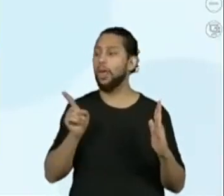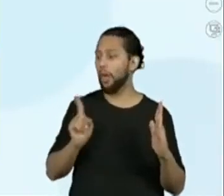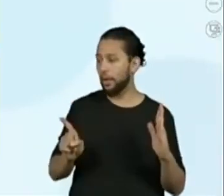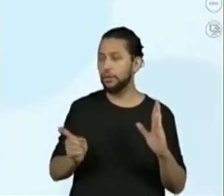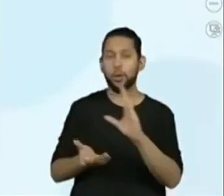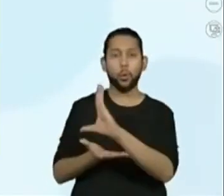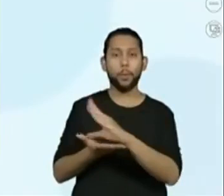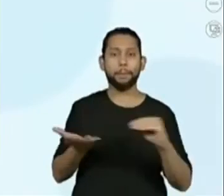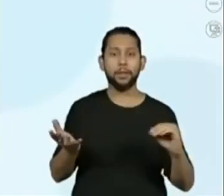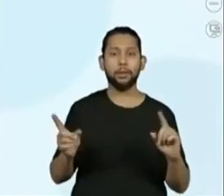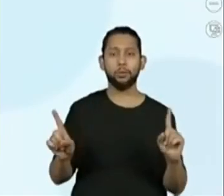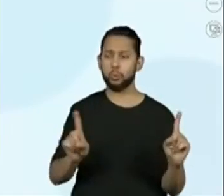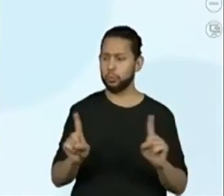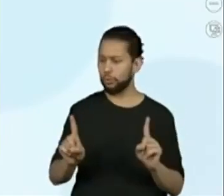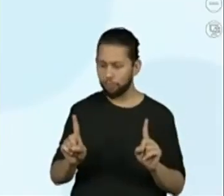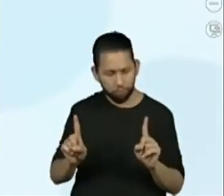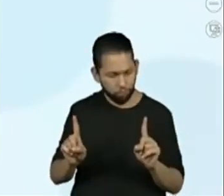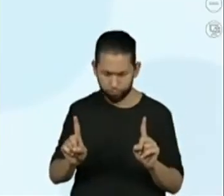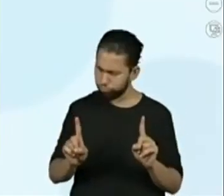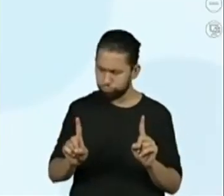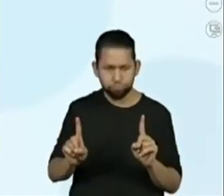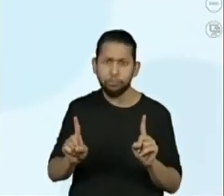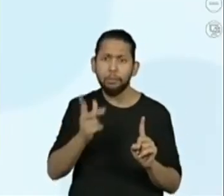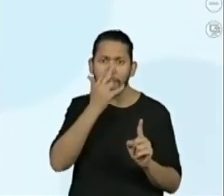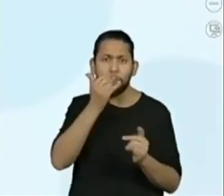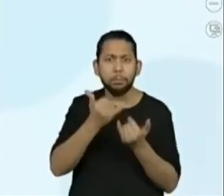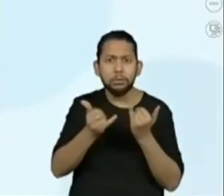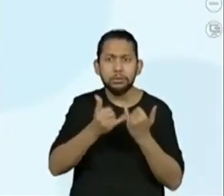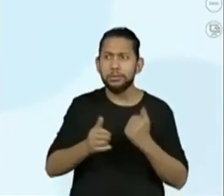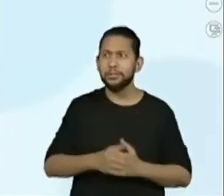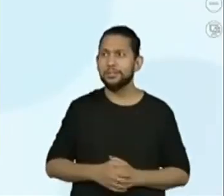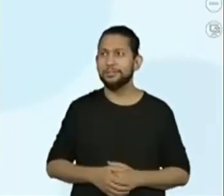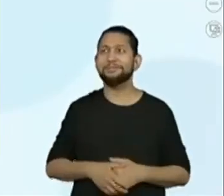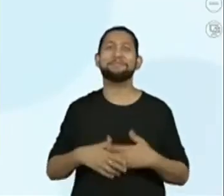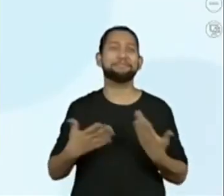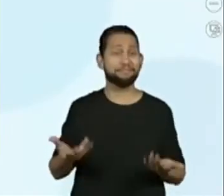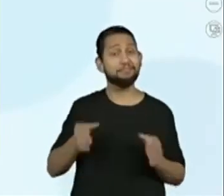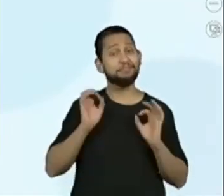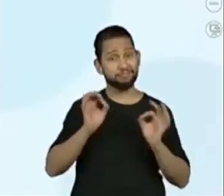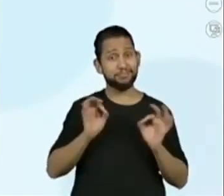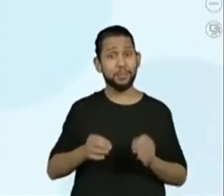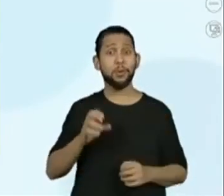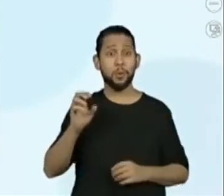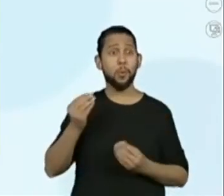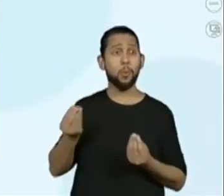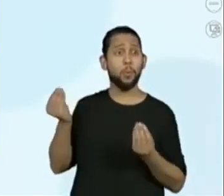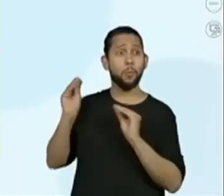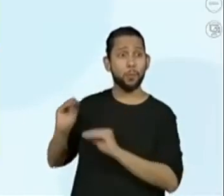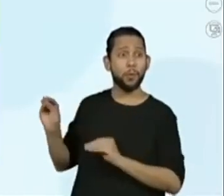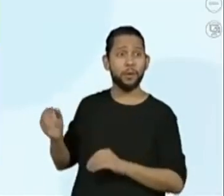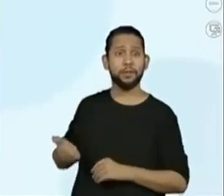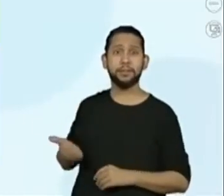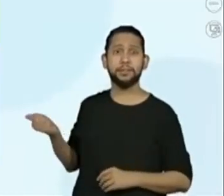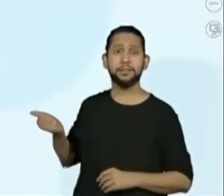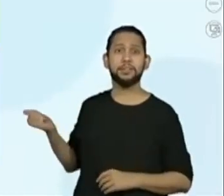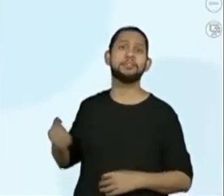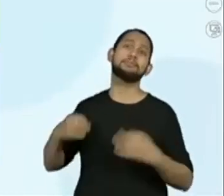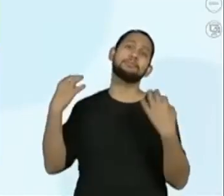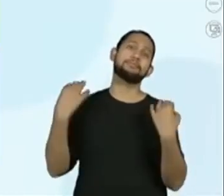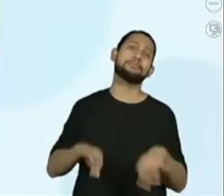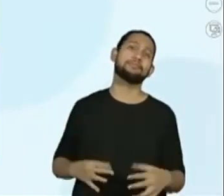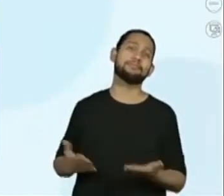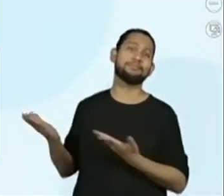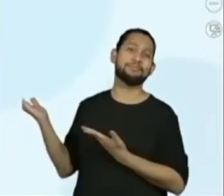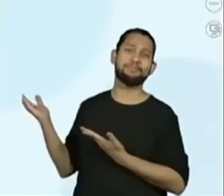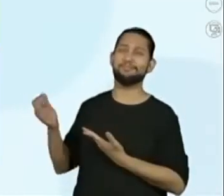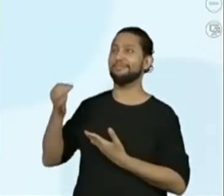parecidos. Ah, isso mesmo. professora está com muita pressa. Mas é isso mesmo. Pode passar aí que eu tenho quase certeza que a professora acertou. Olha lá.